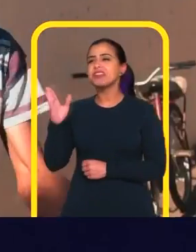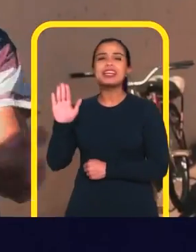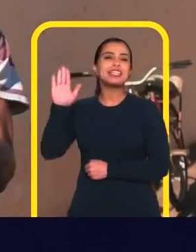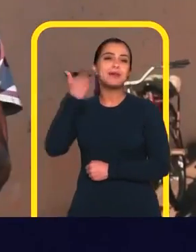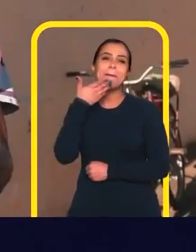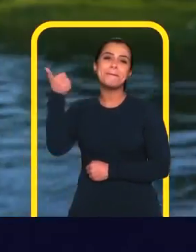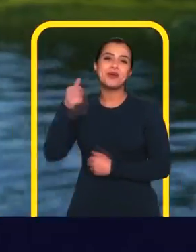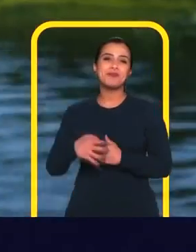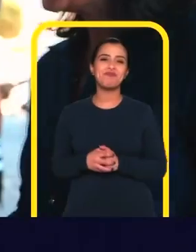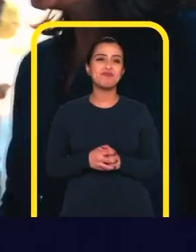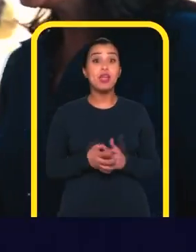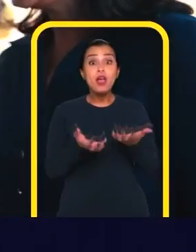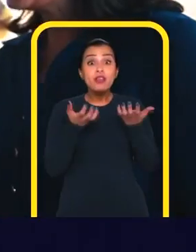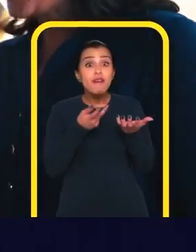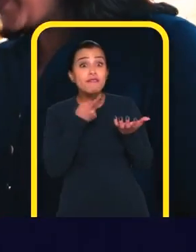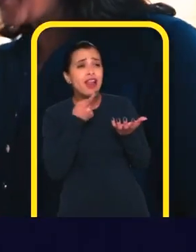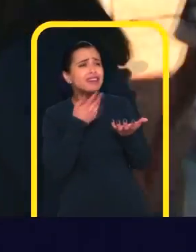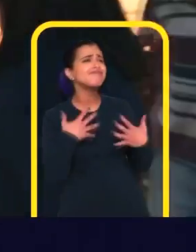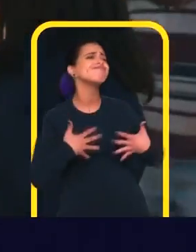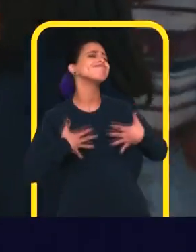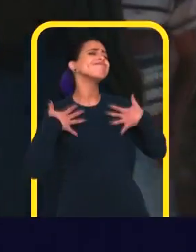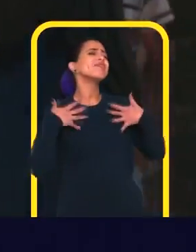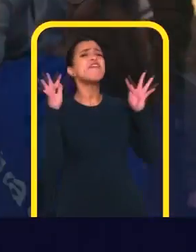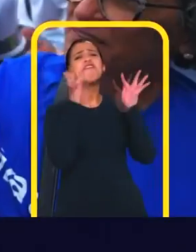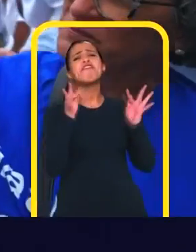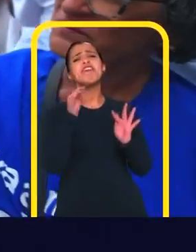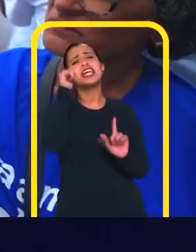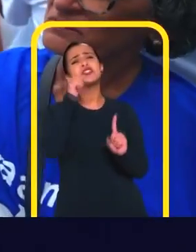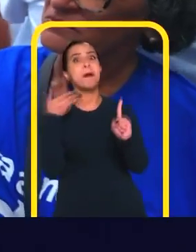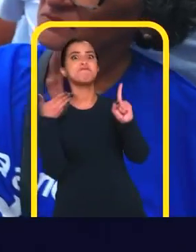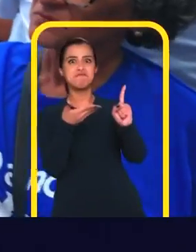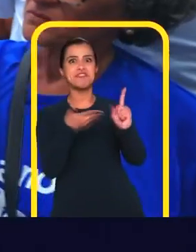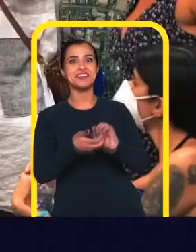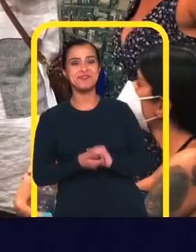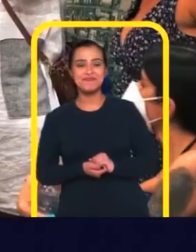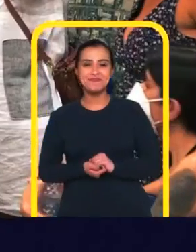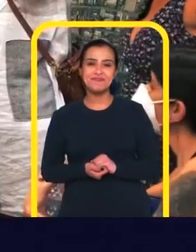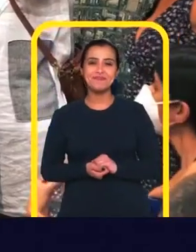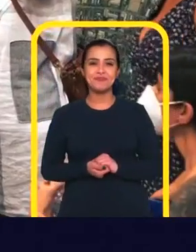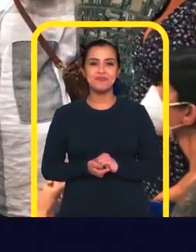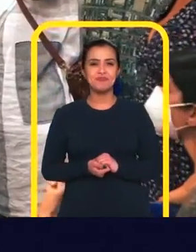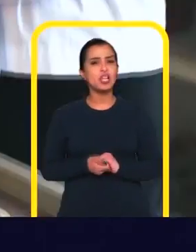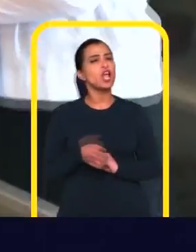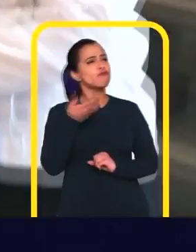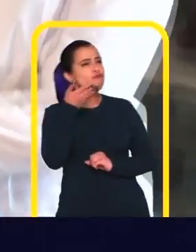Essa é a minha candidata Eu queria te dizer isso Que a gente fica muito feliz em ver uma mulher nesse cenário Eu